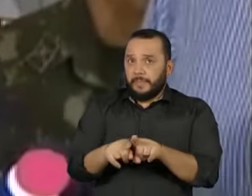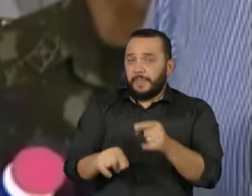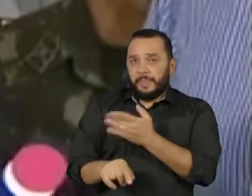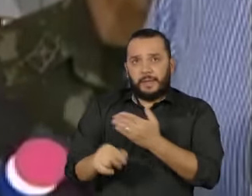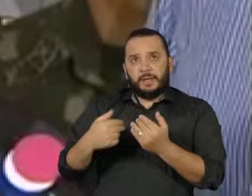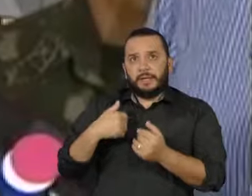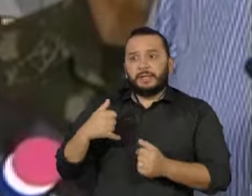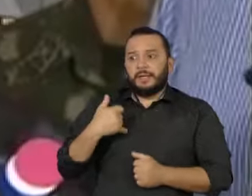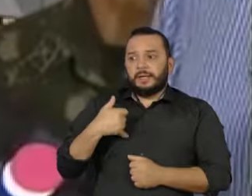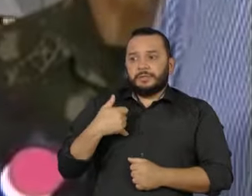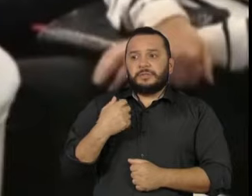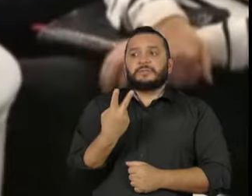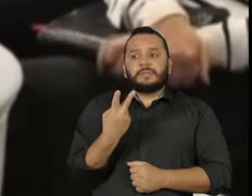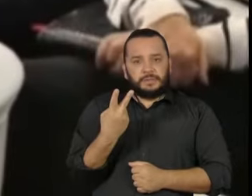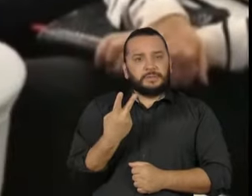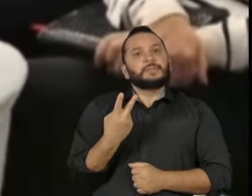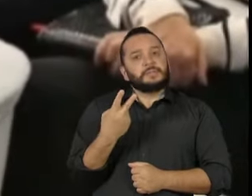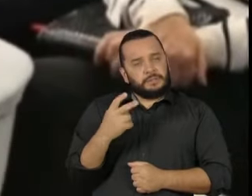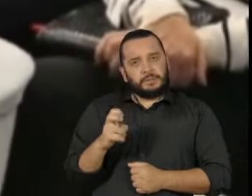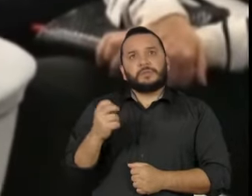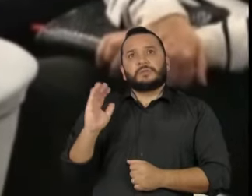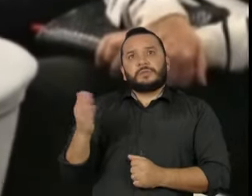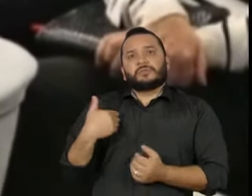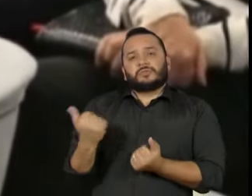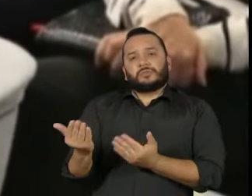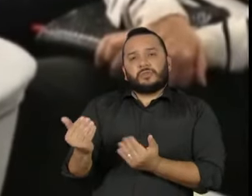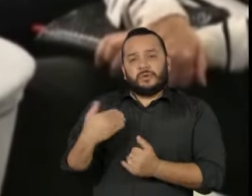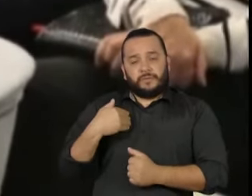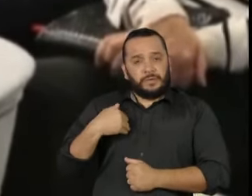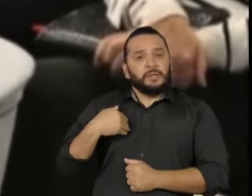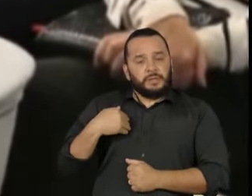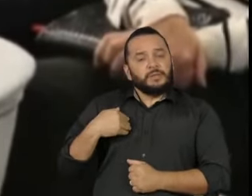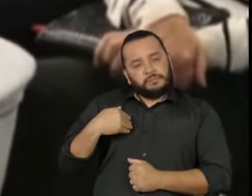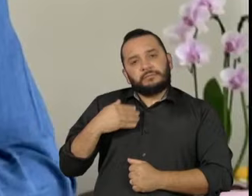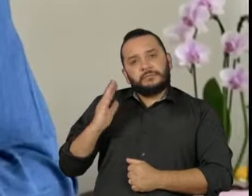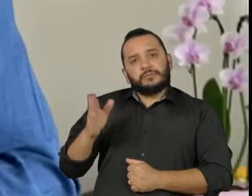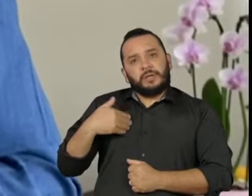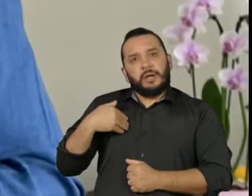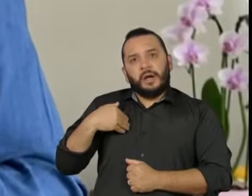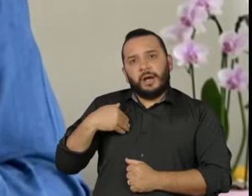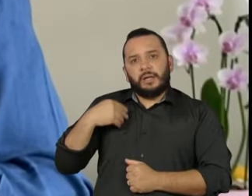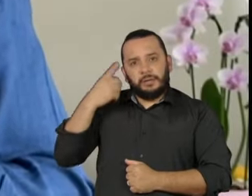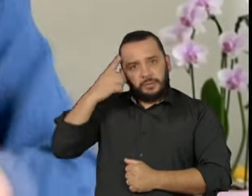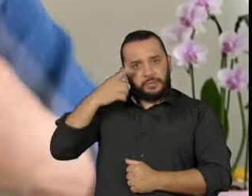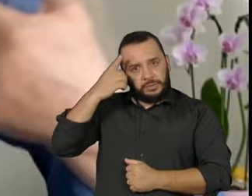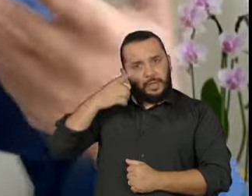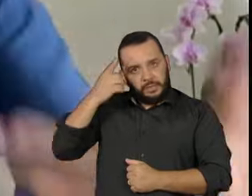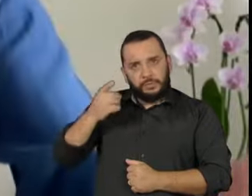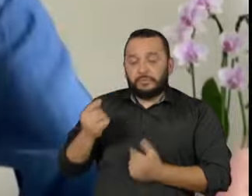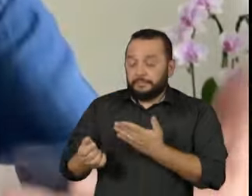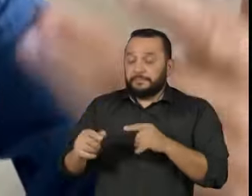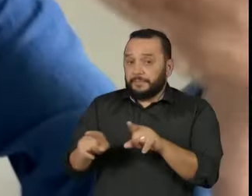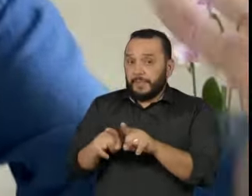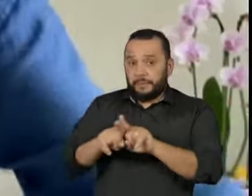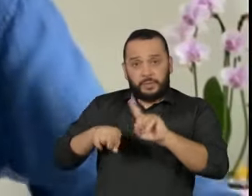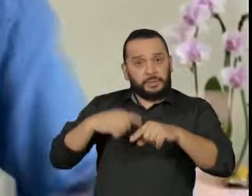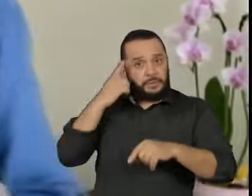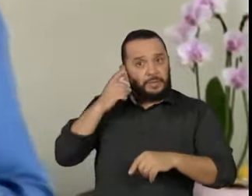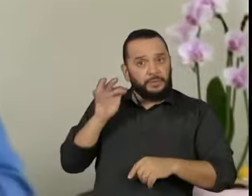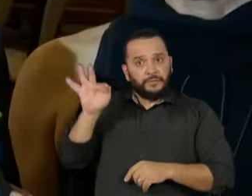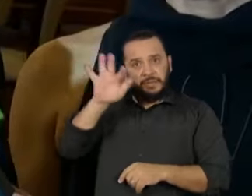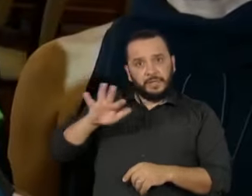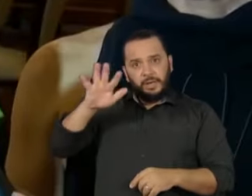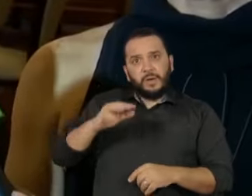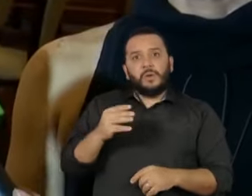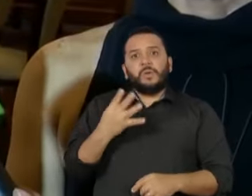deputado estadual Capixaba. Em 1990 foi eleito deputado federal. Quatro anos depois, tornou-se prefeito de